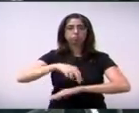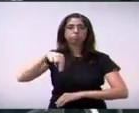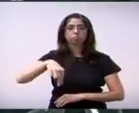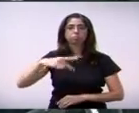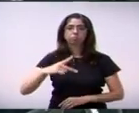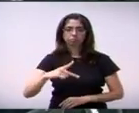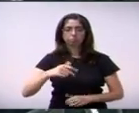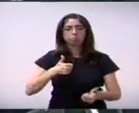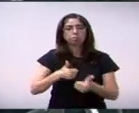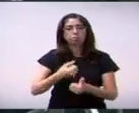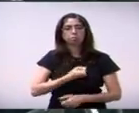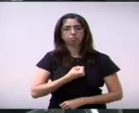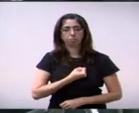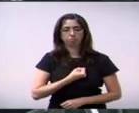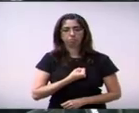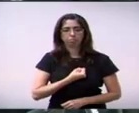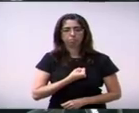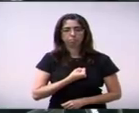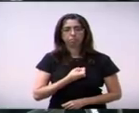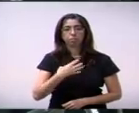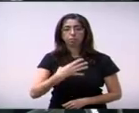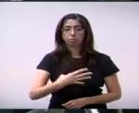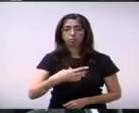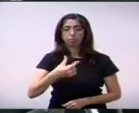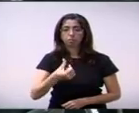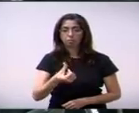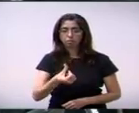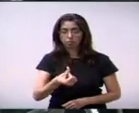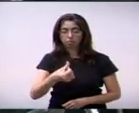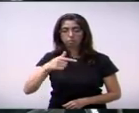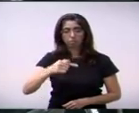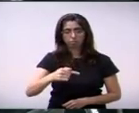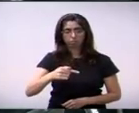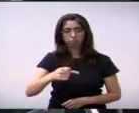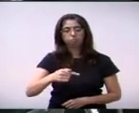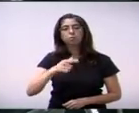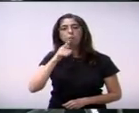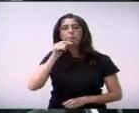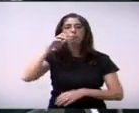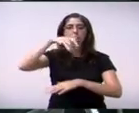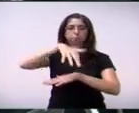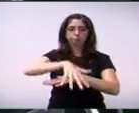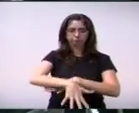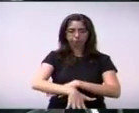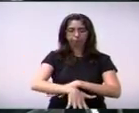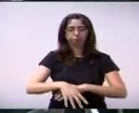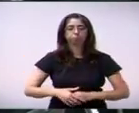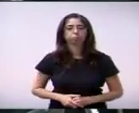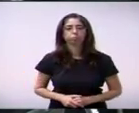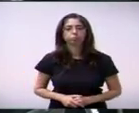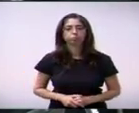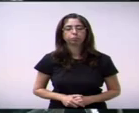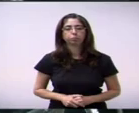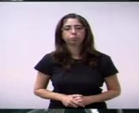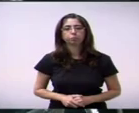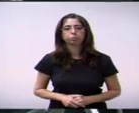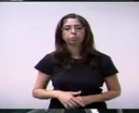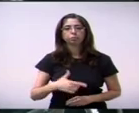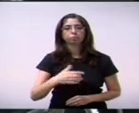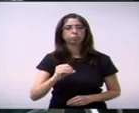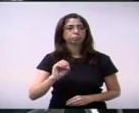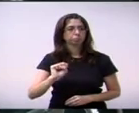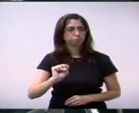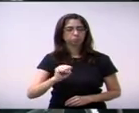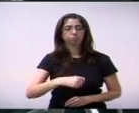Perini, próximo ao número 467, no Balneário Tropical. 208 do vereador